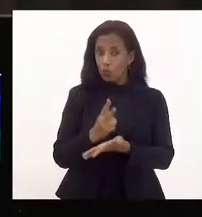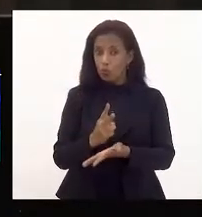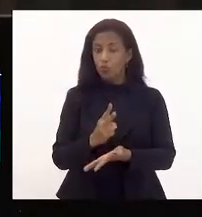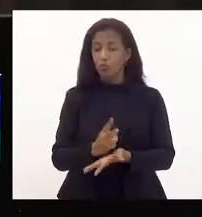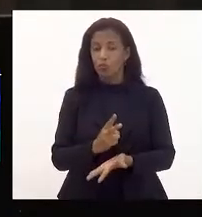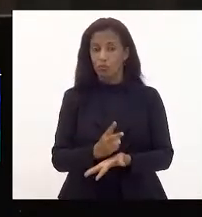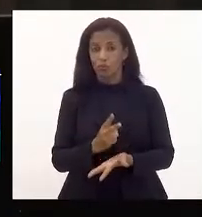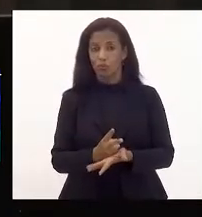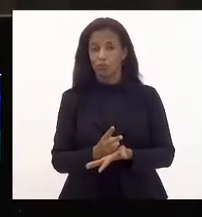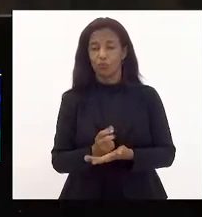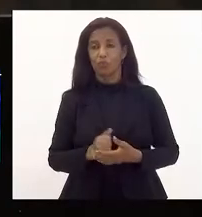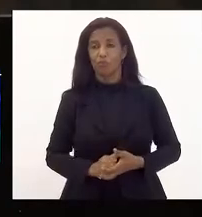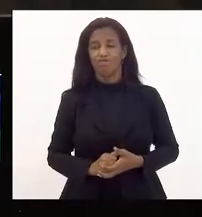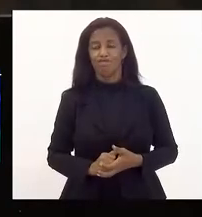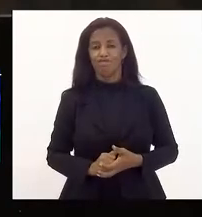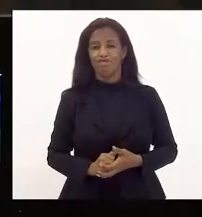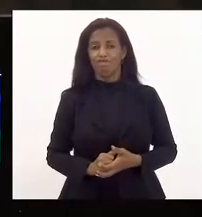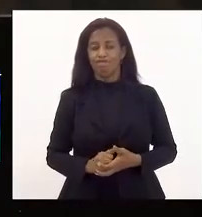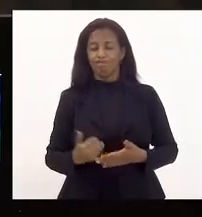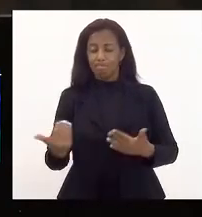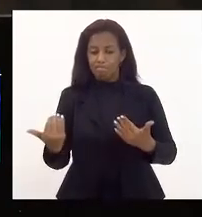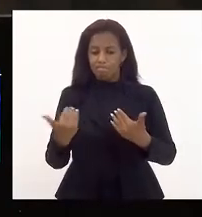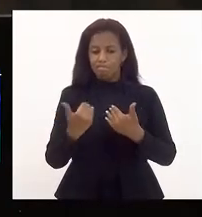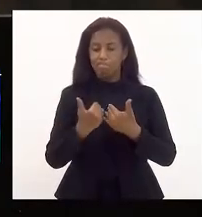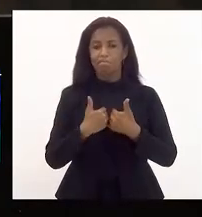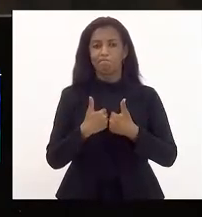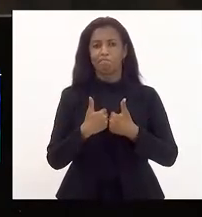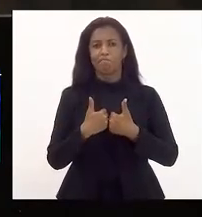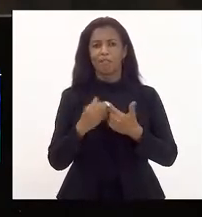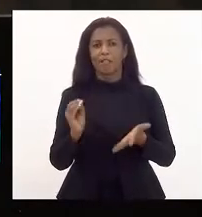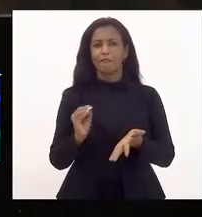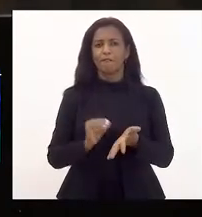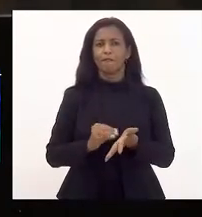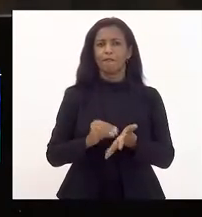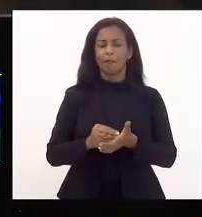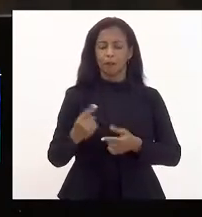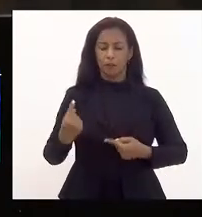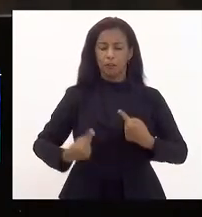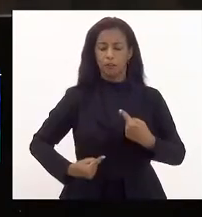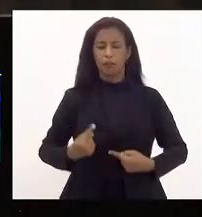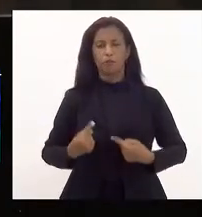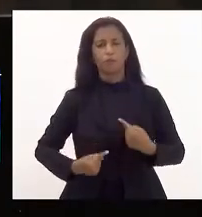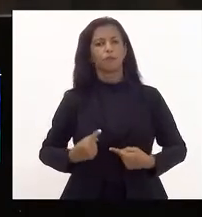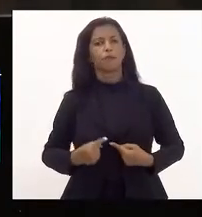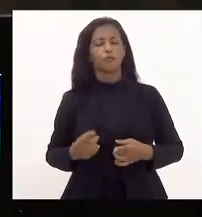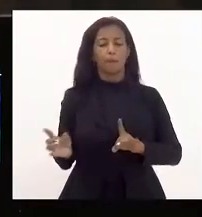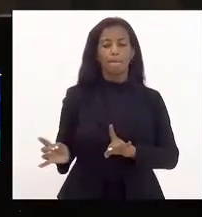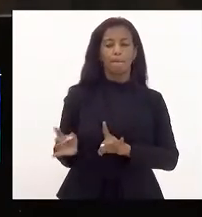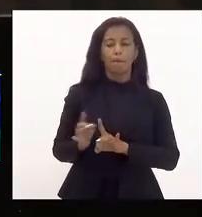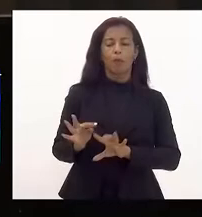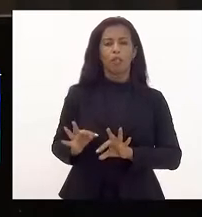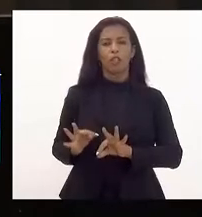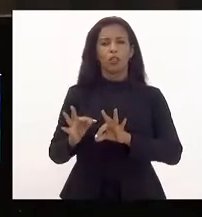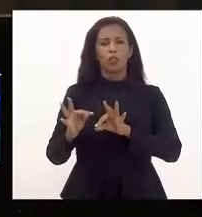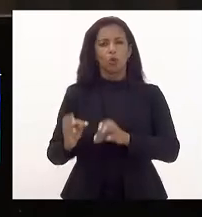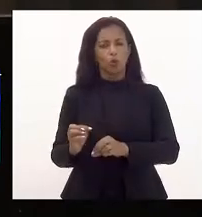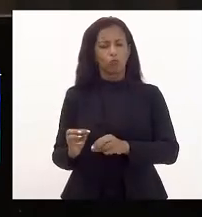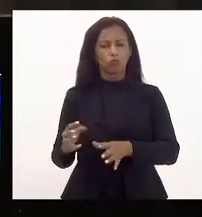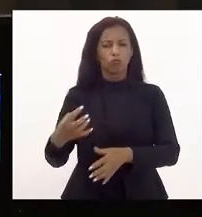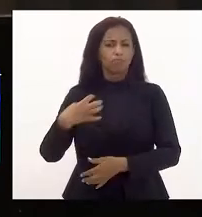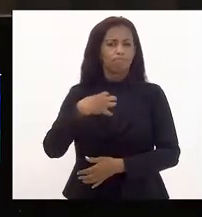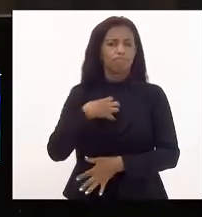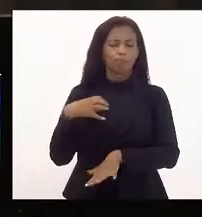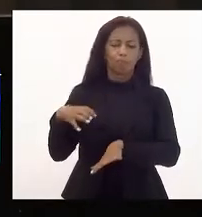extremamente afetadas pela ausência de políticas efetivas em todos os campos,